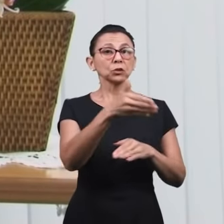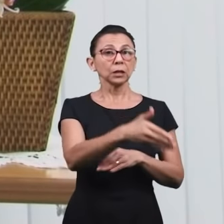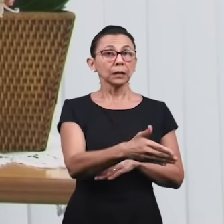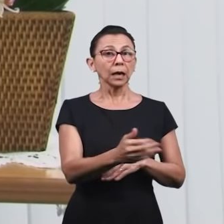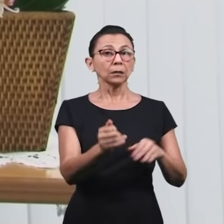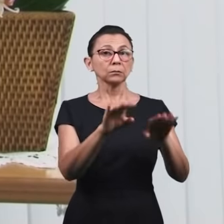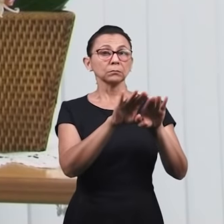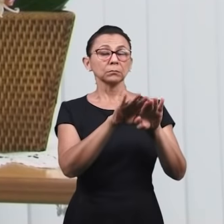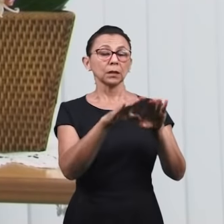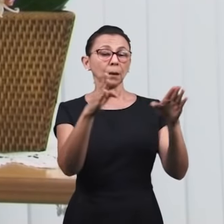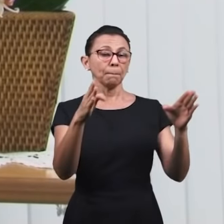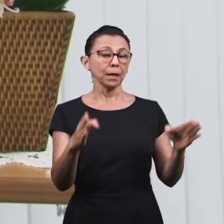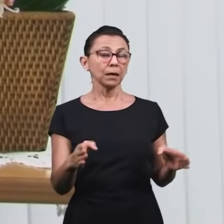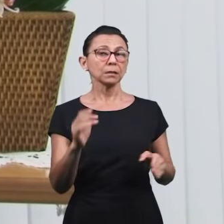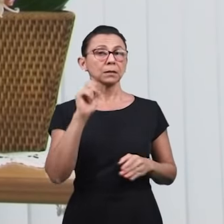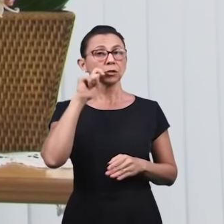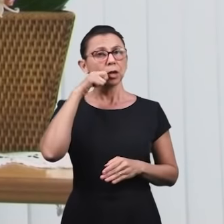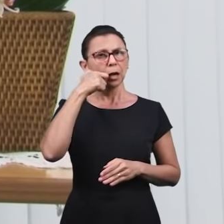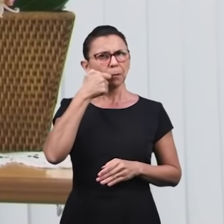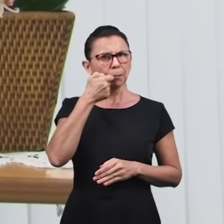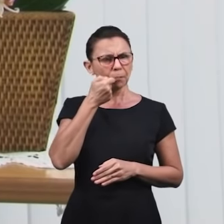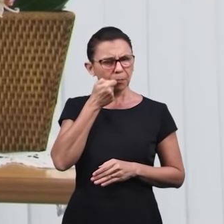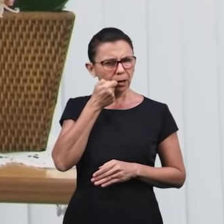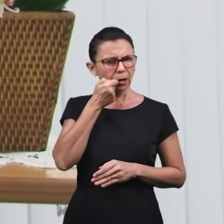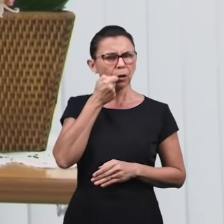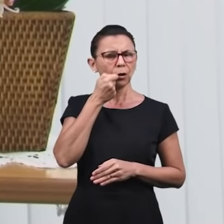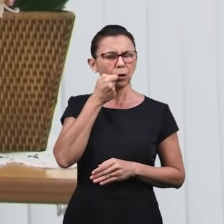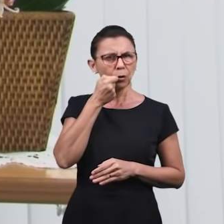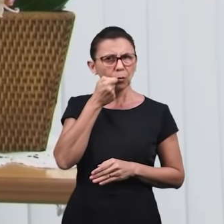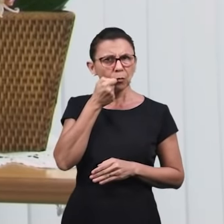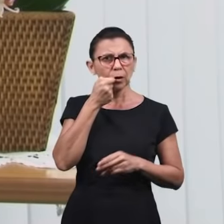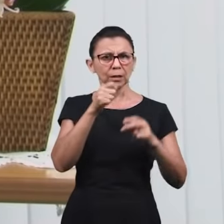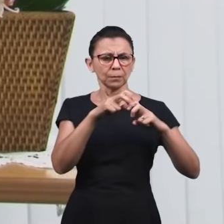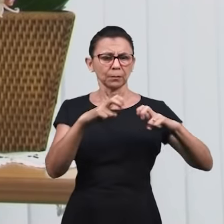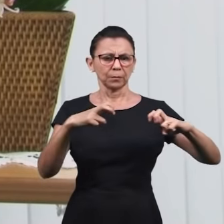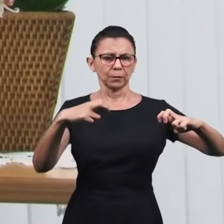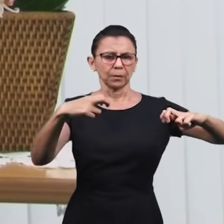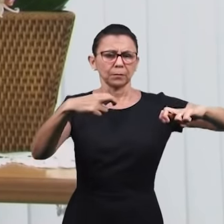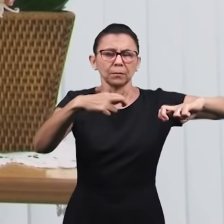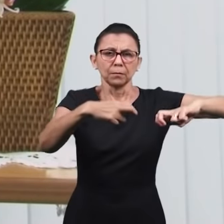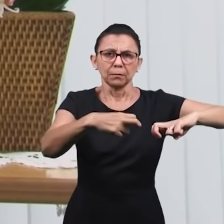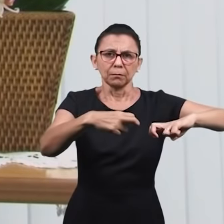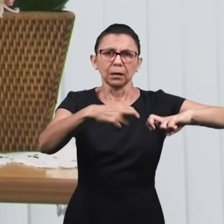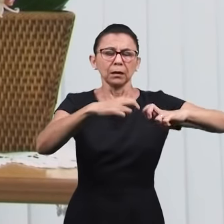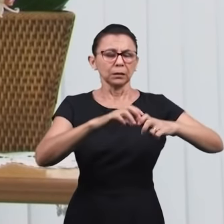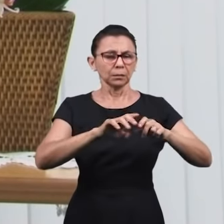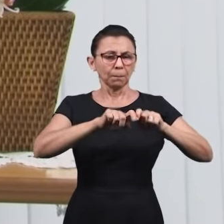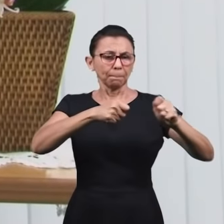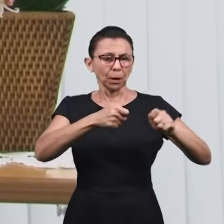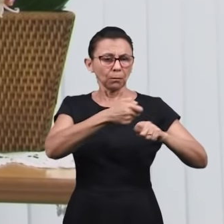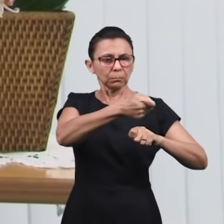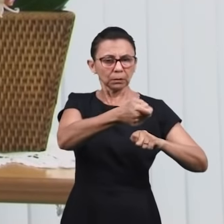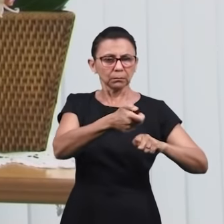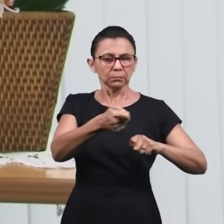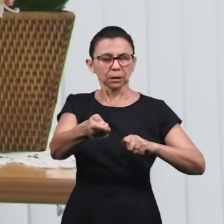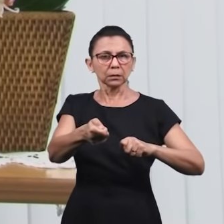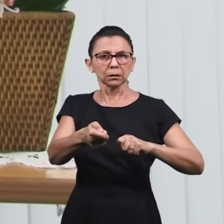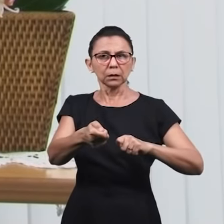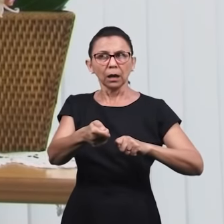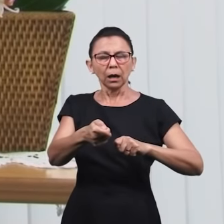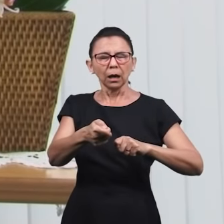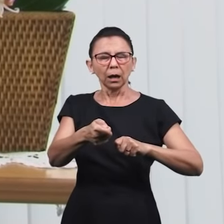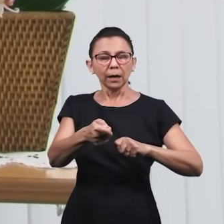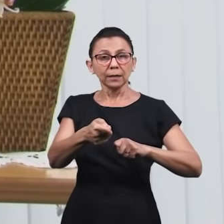os seus olhos se abriram, eles tiveram um entendimento, viram que era o Senhor, e imediatamente o Senhor desapareceu dos